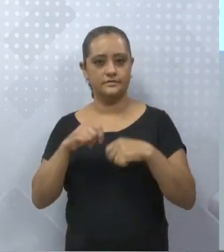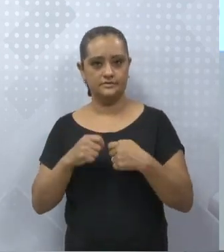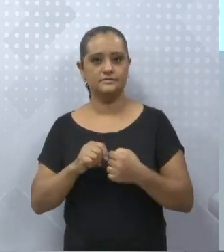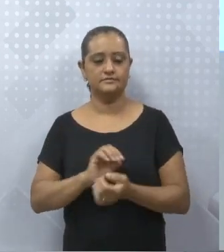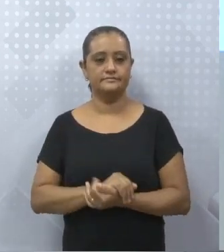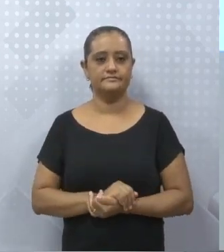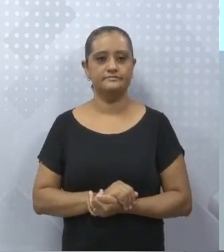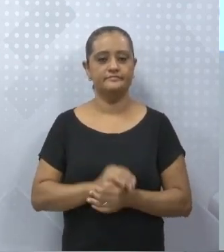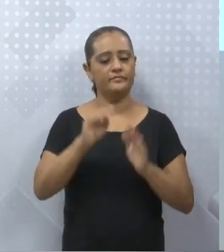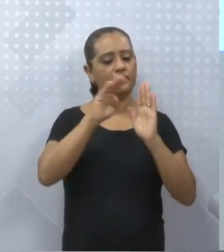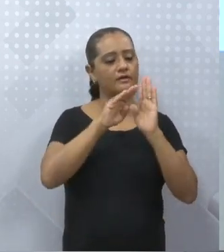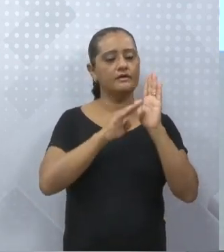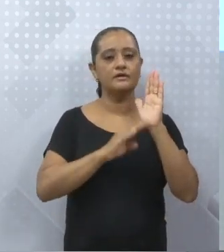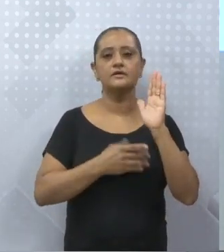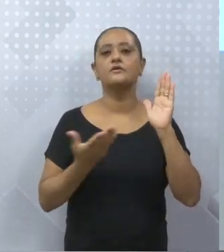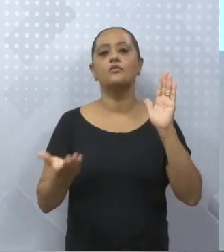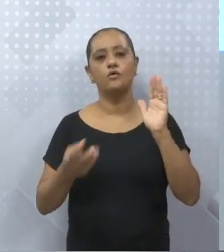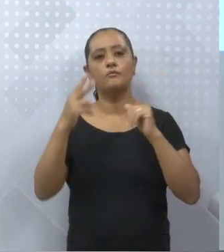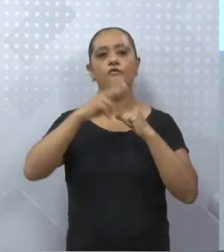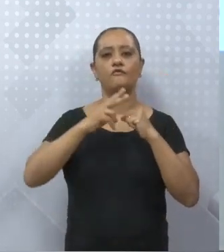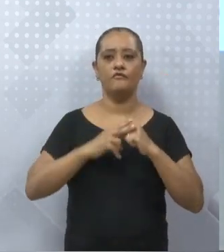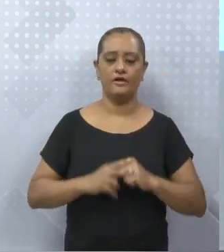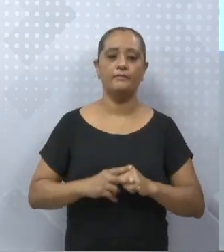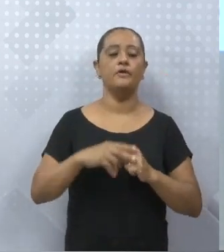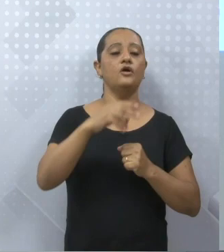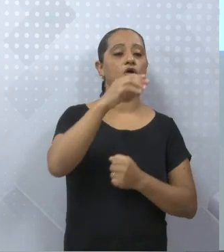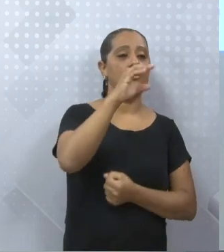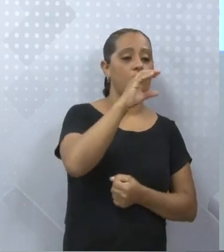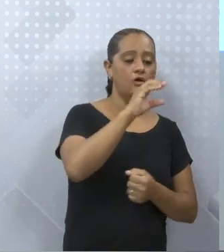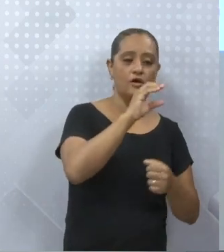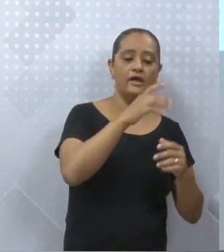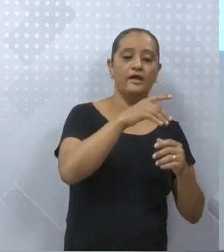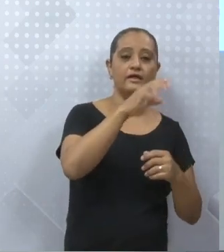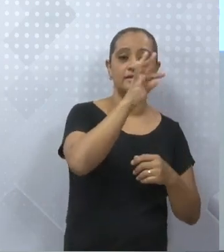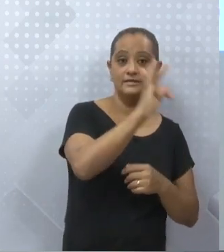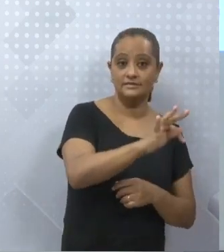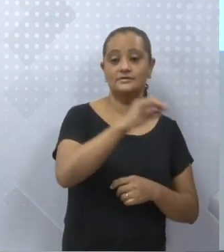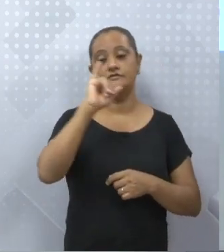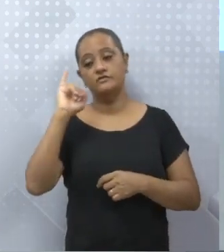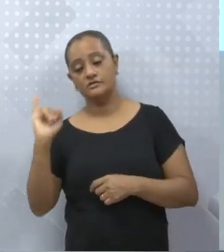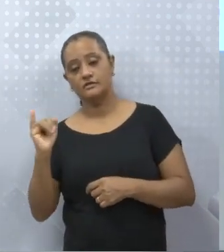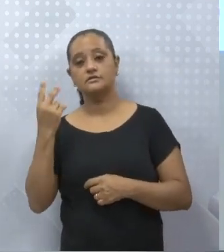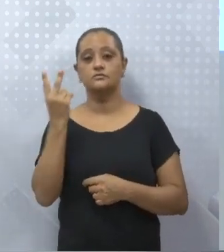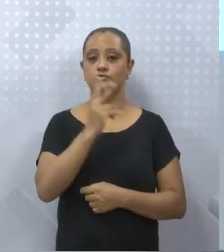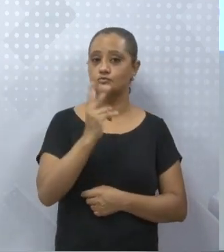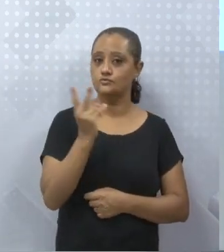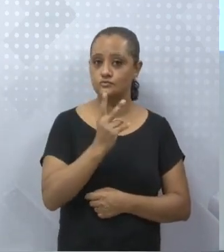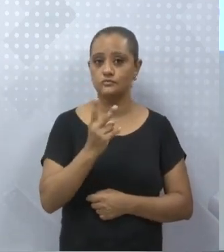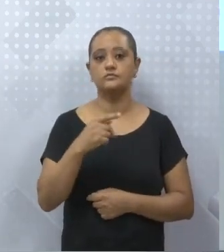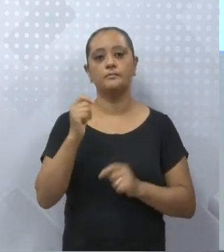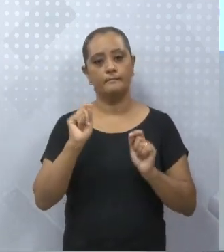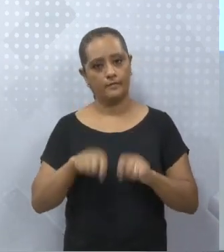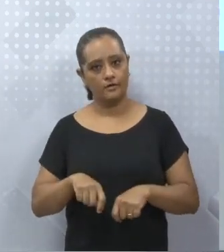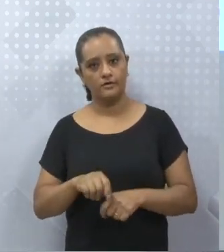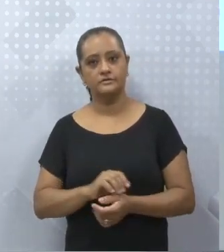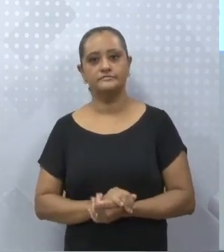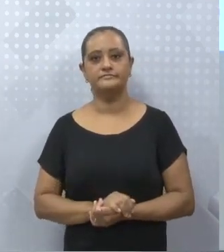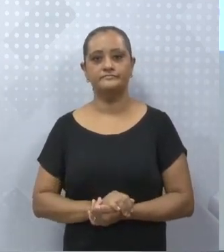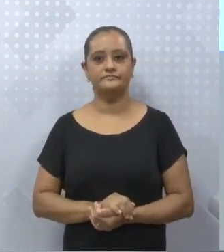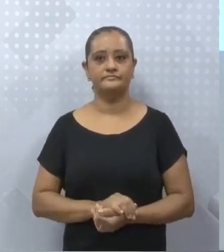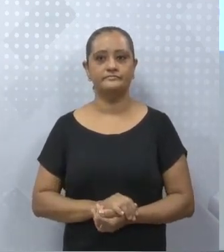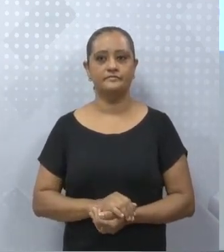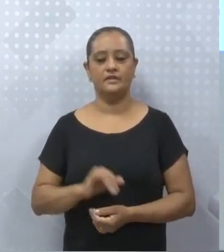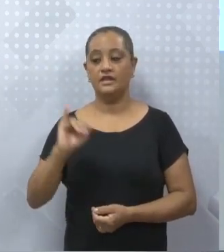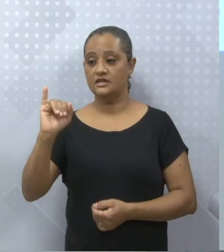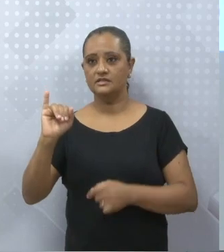classificados em? Intransitivos e transitivos. E o verbo de ligação, que não é o objeto de nosso estudo. Intransitivo,